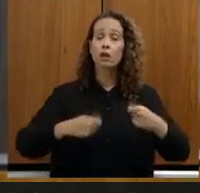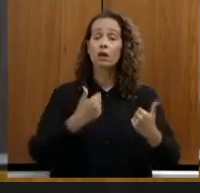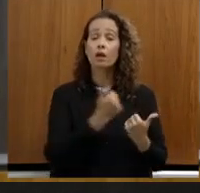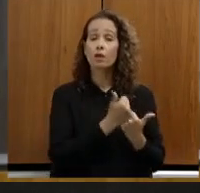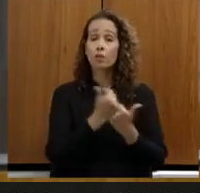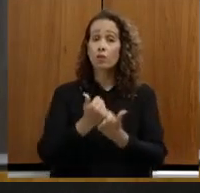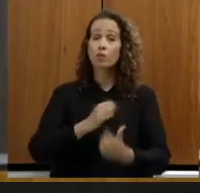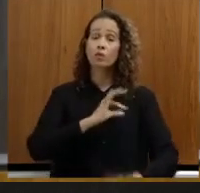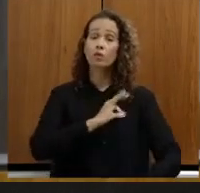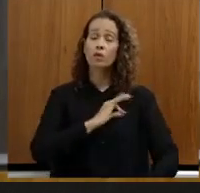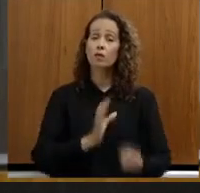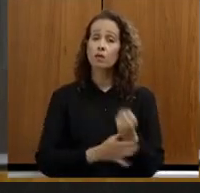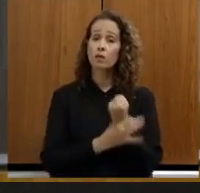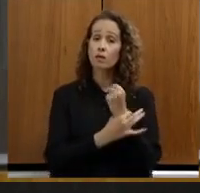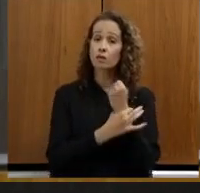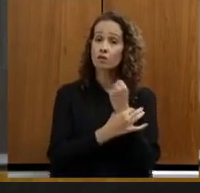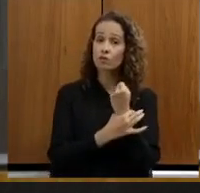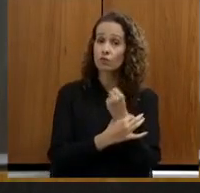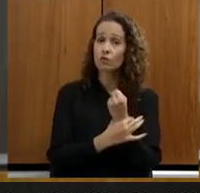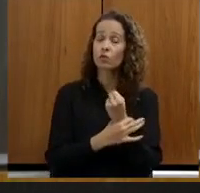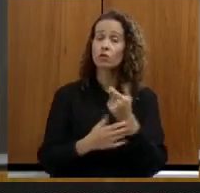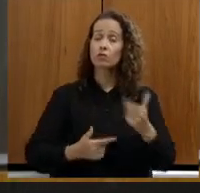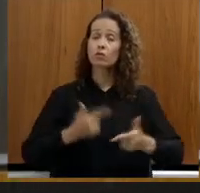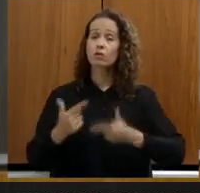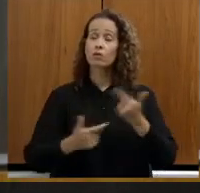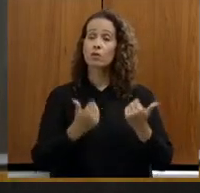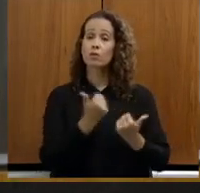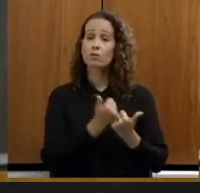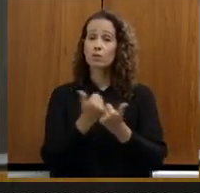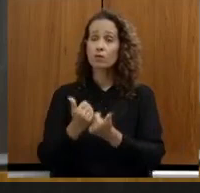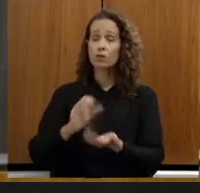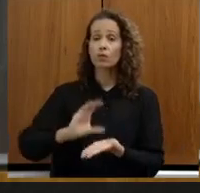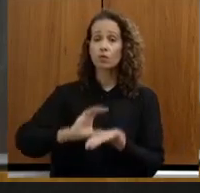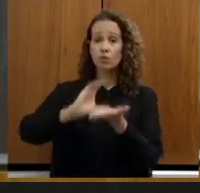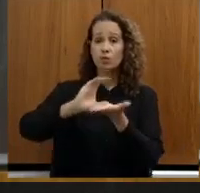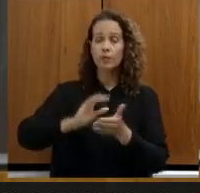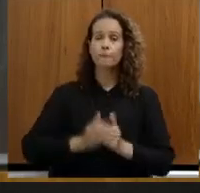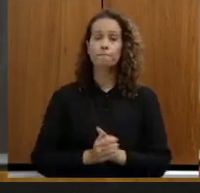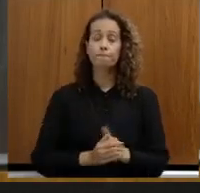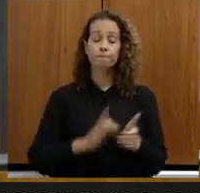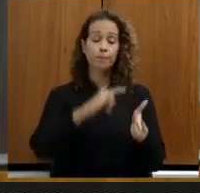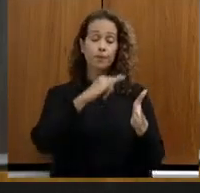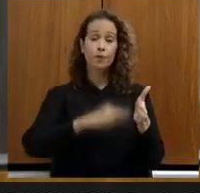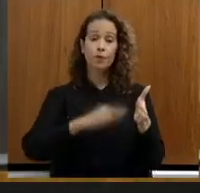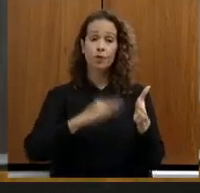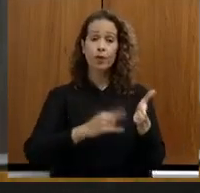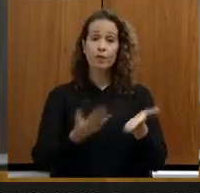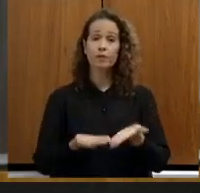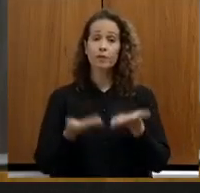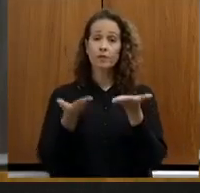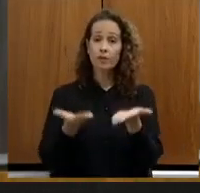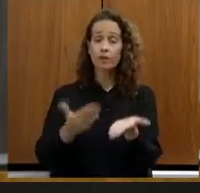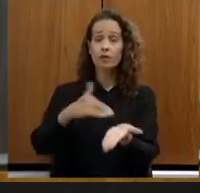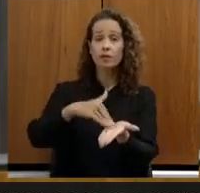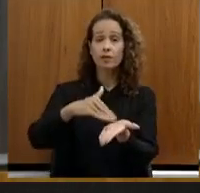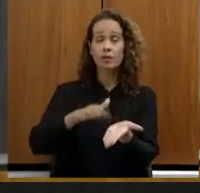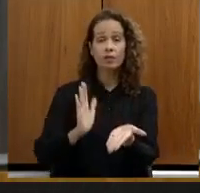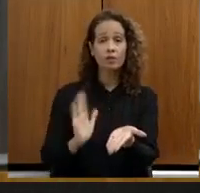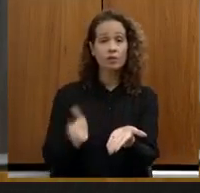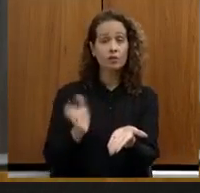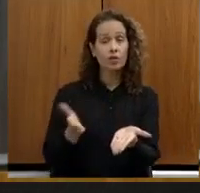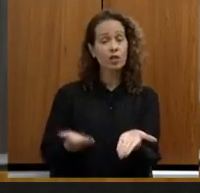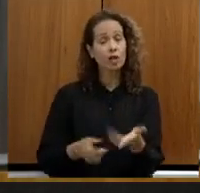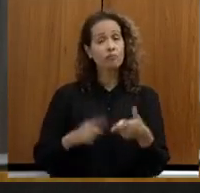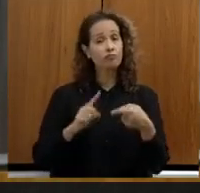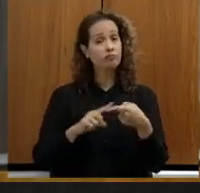para garantia do exercício das atribuições do Conselho. Esse documento já foi encaminhado à Secretaria. Então, esse é o meu